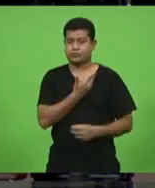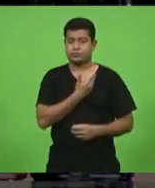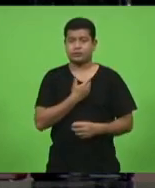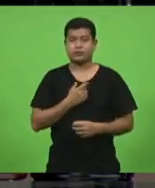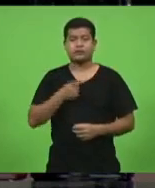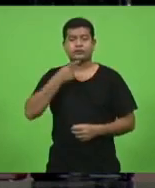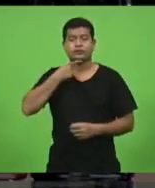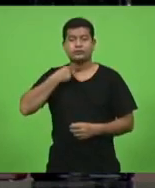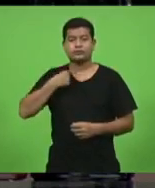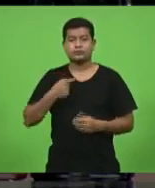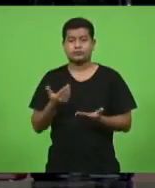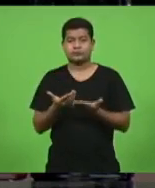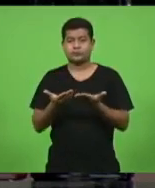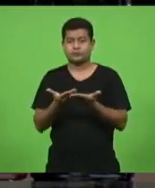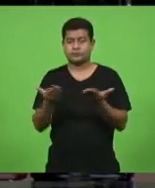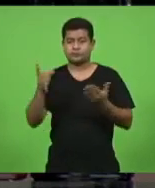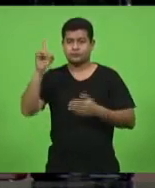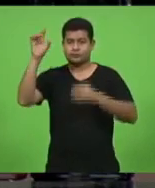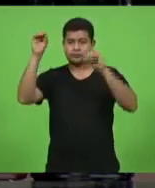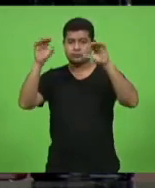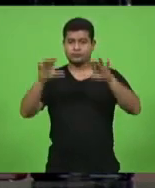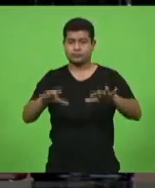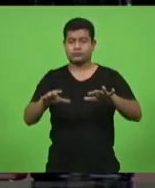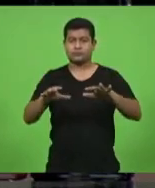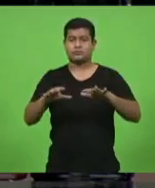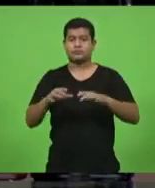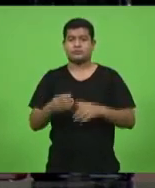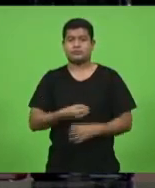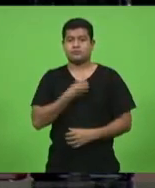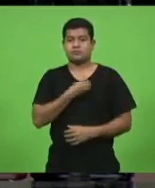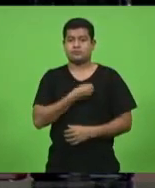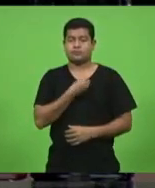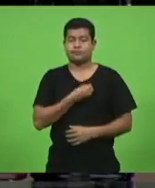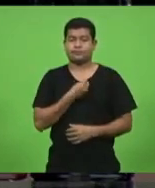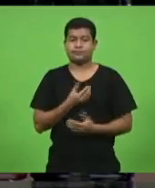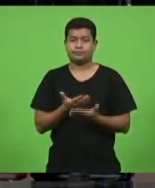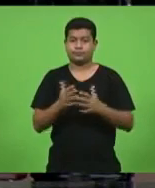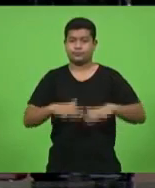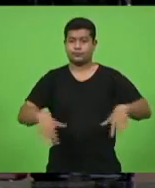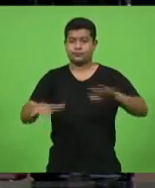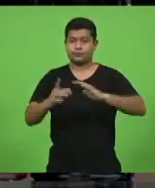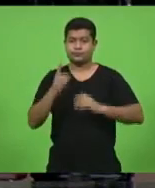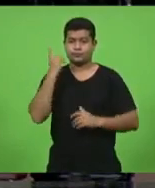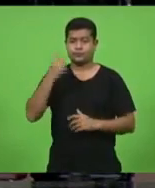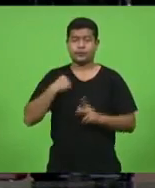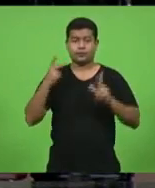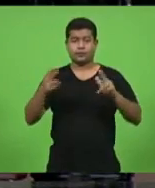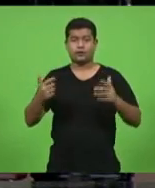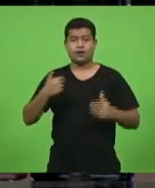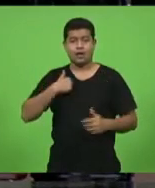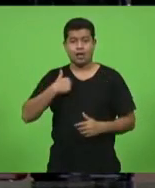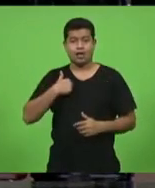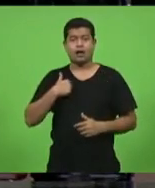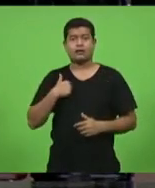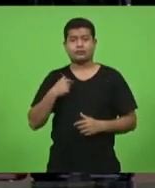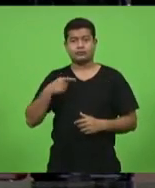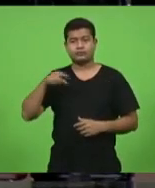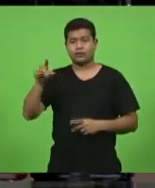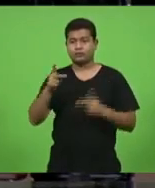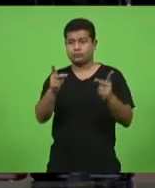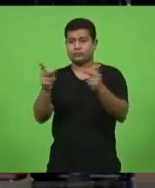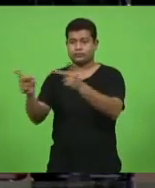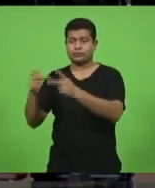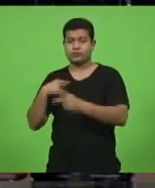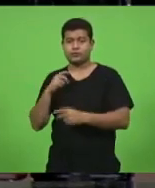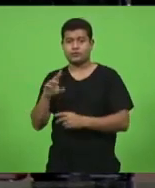que a benção de Deus seja sobre as nossas vidas e a todos os deputados que agora como eu saem para roteiros eu vou chegar em casa